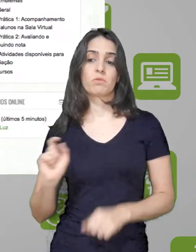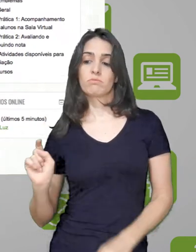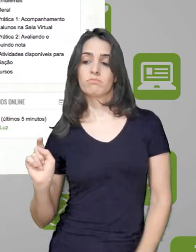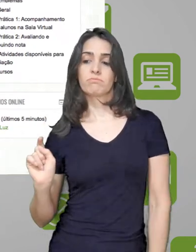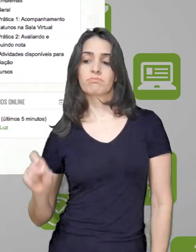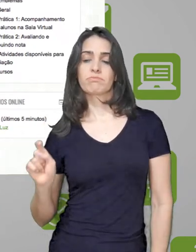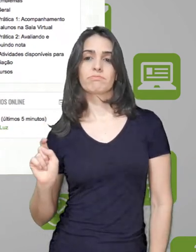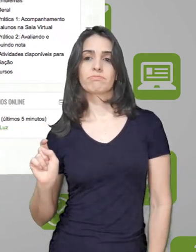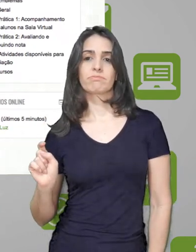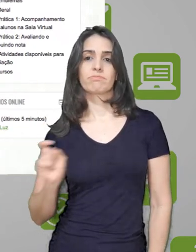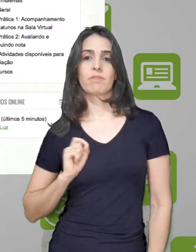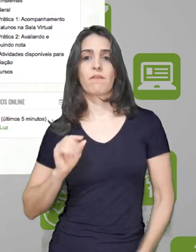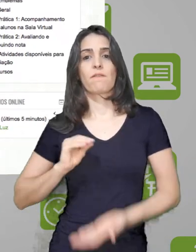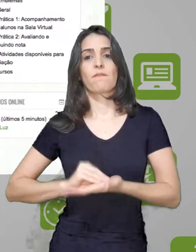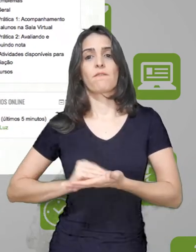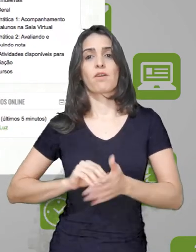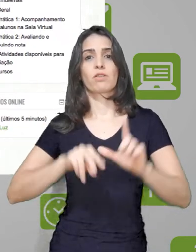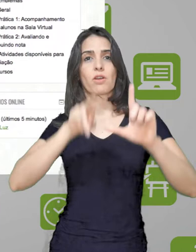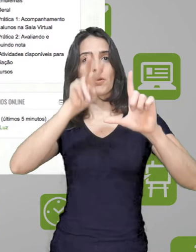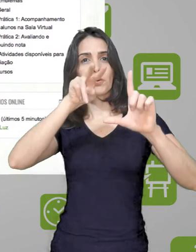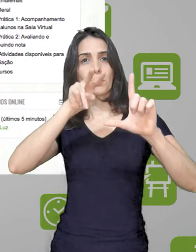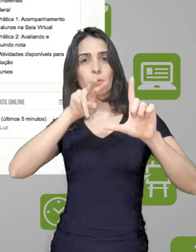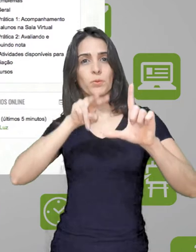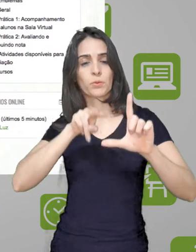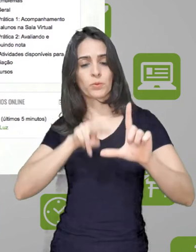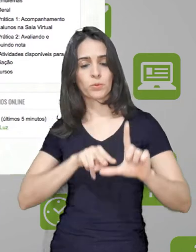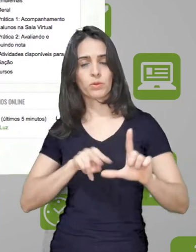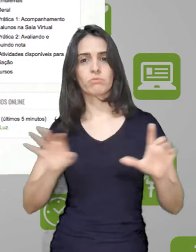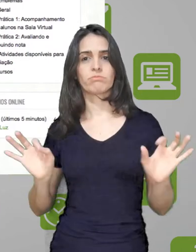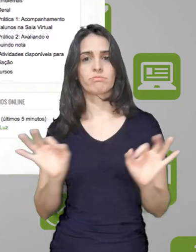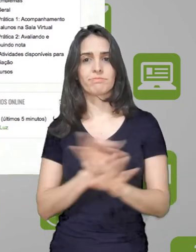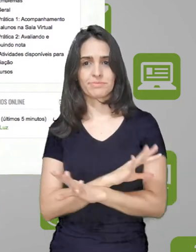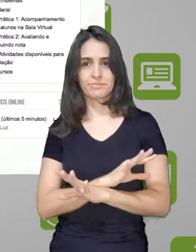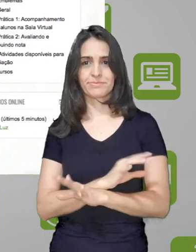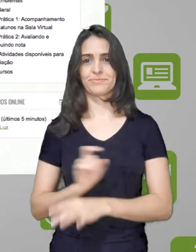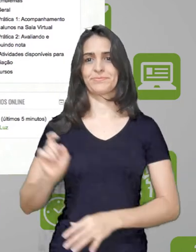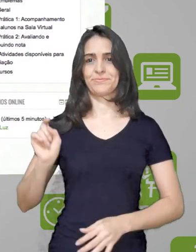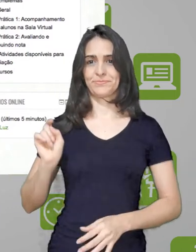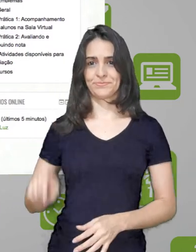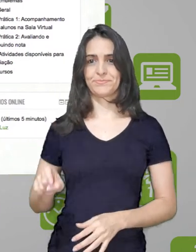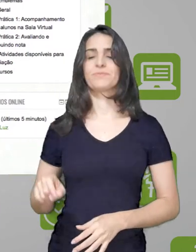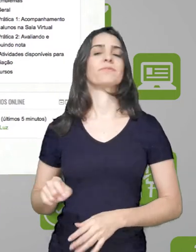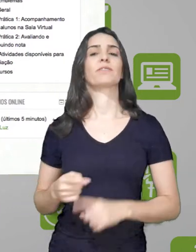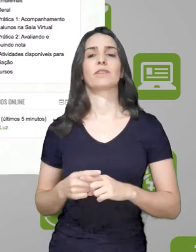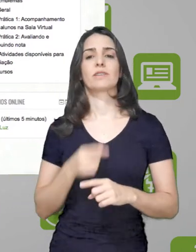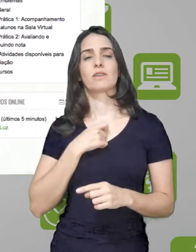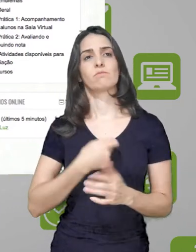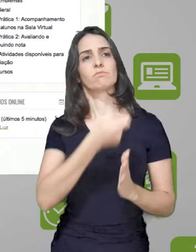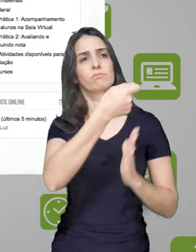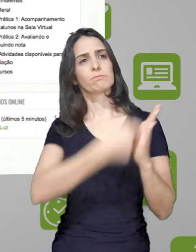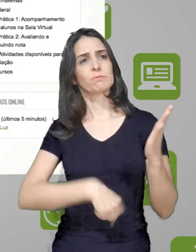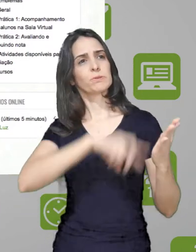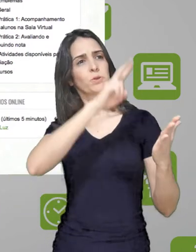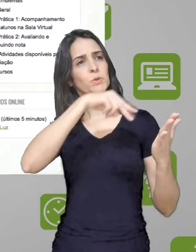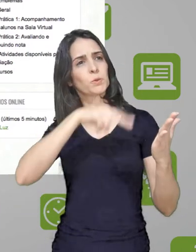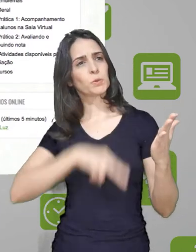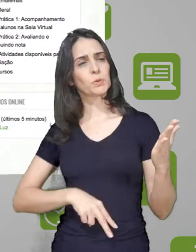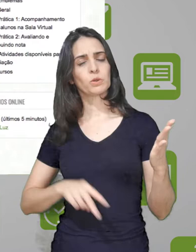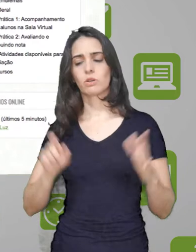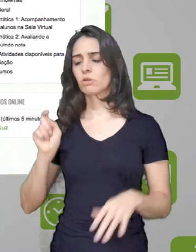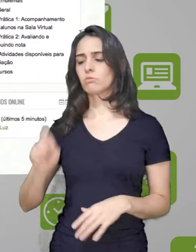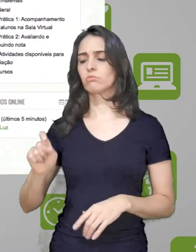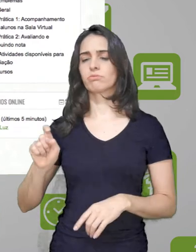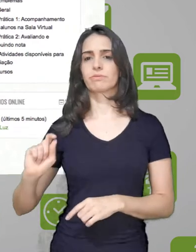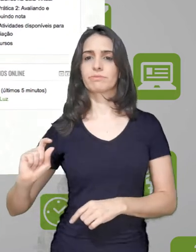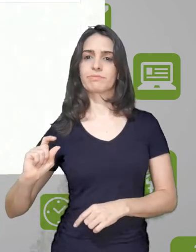liberdade. Por quê? Eu posso clicar aqui, mas não concluir a leitura. Então, quando eu concluir, eu vou marcar aqui.